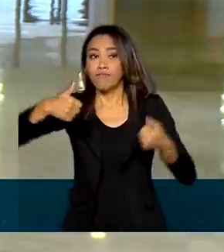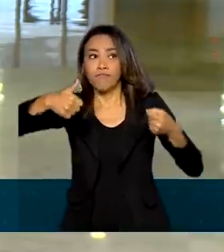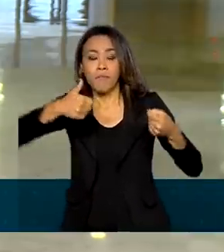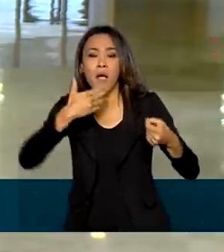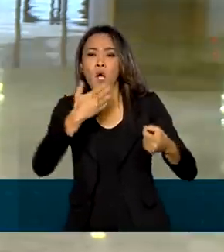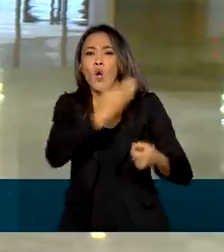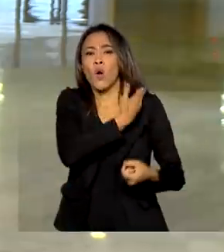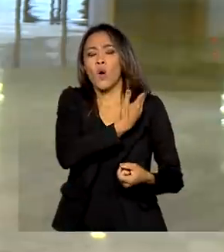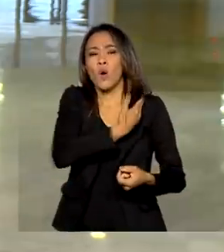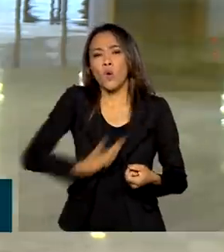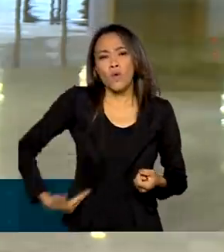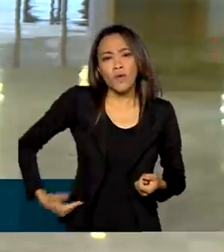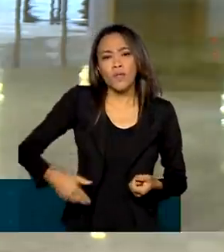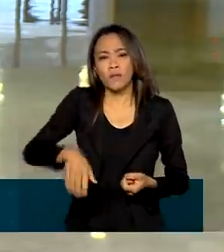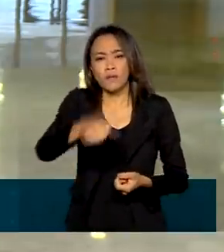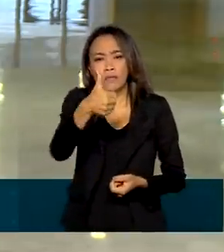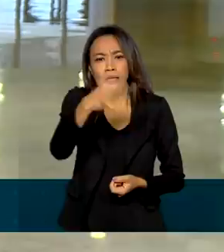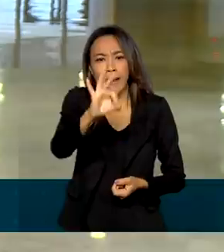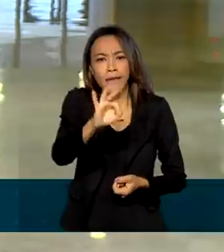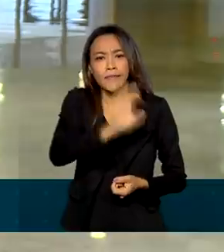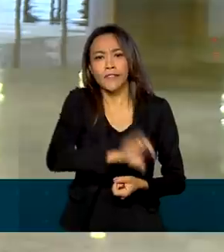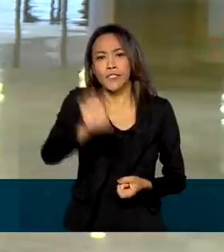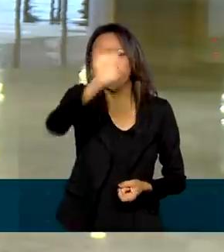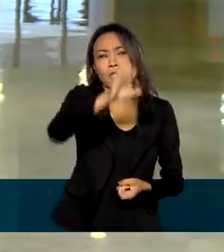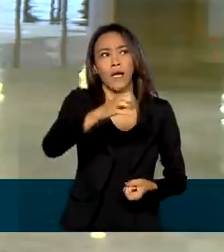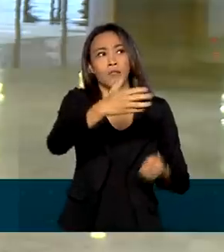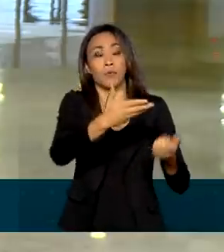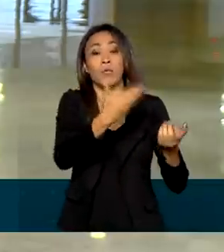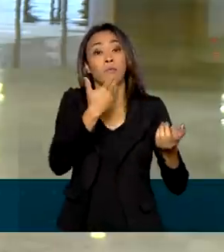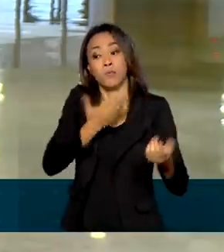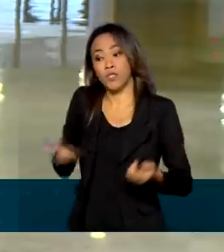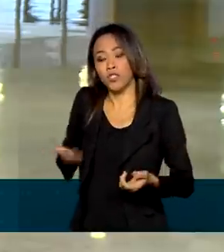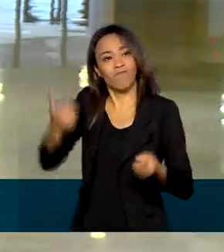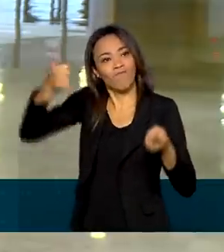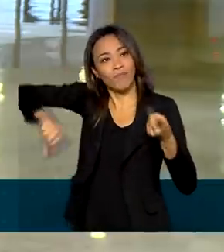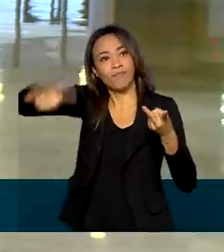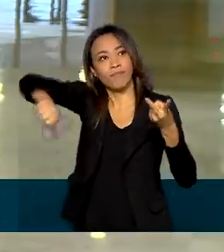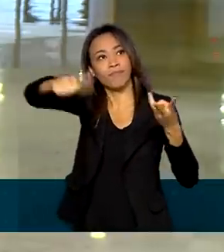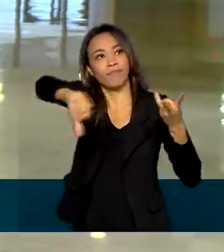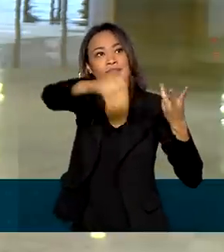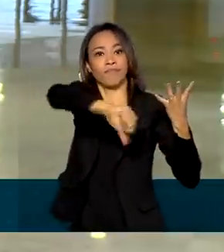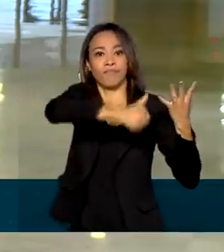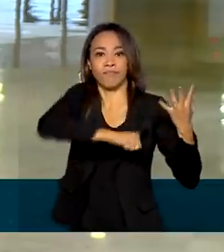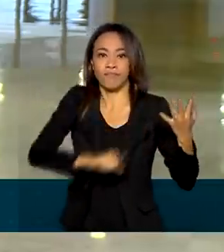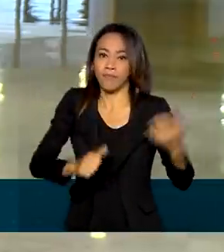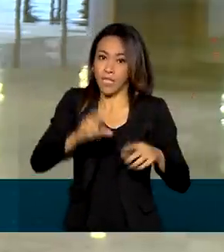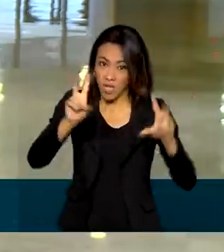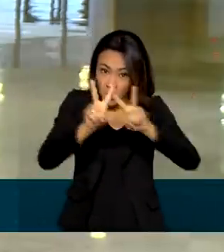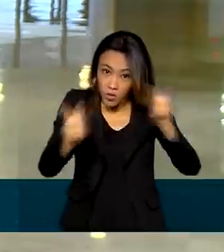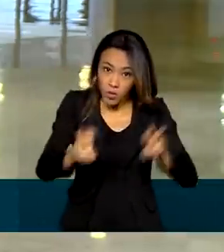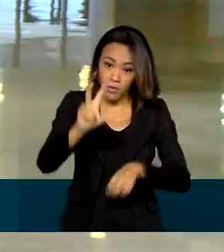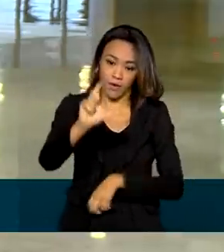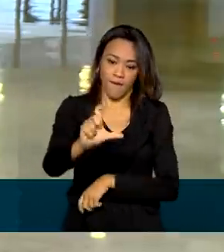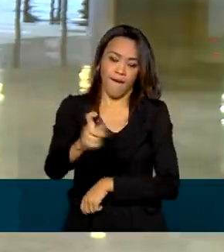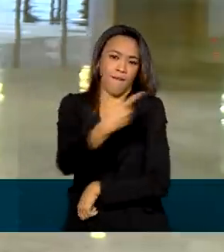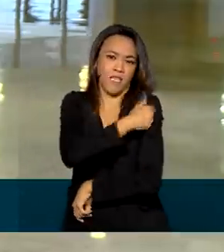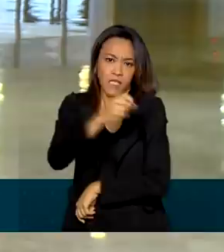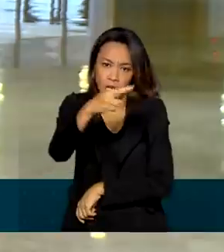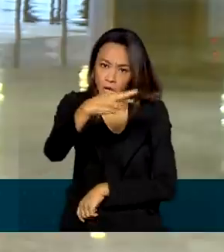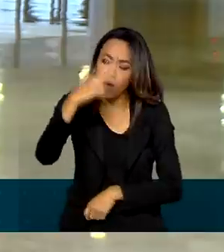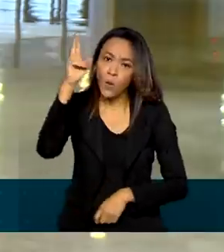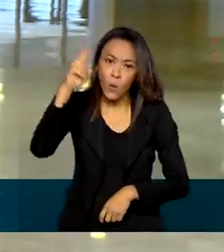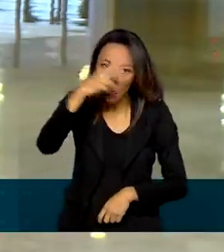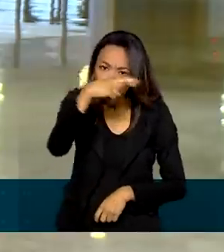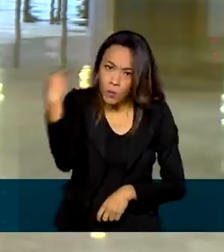estados para importação emergencial de doses da Sputnik V. A vacina russa contra a Covid-19 foi a